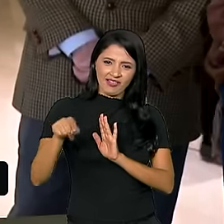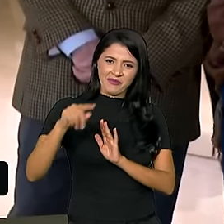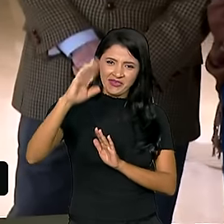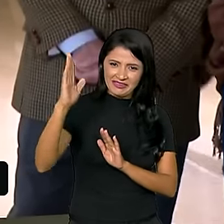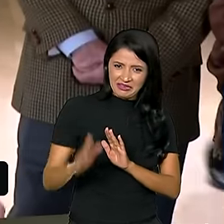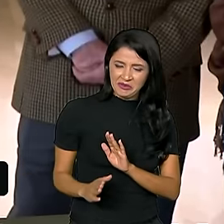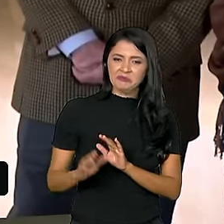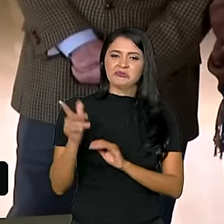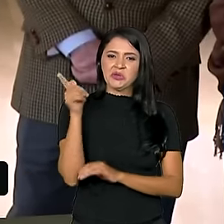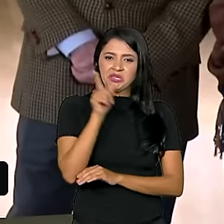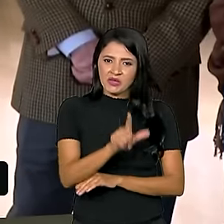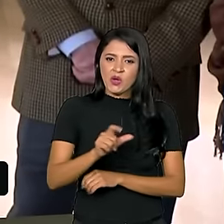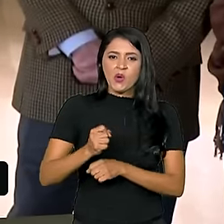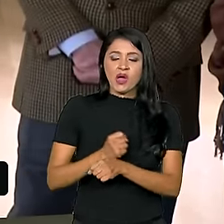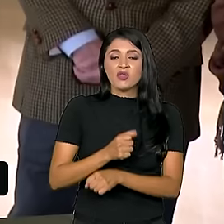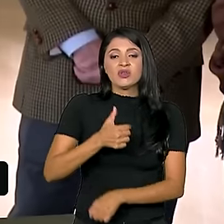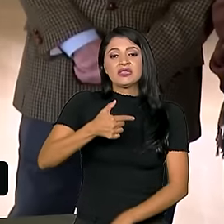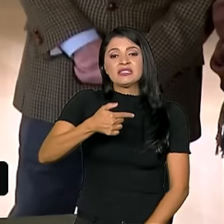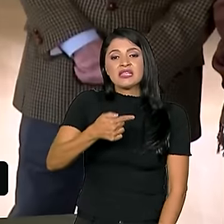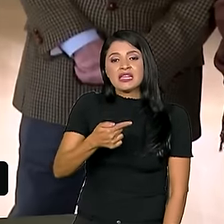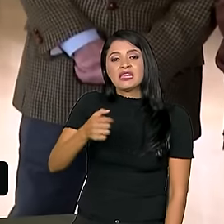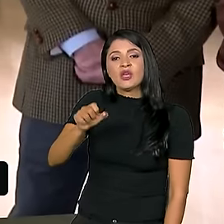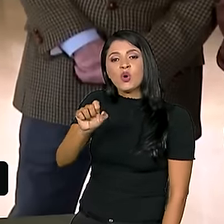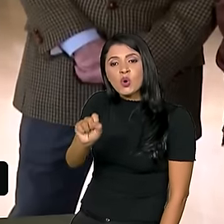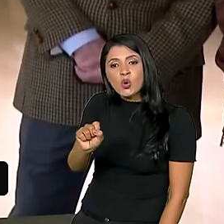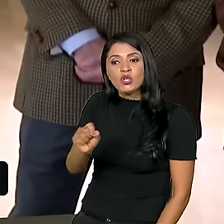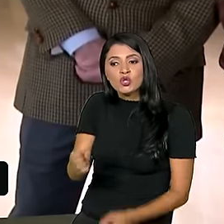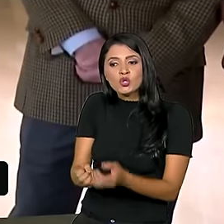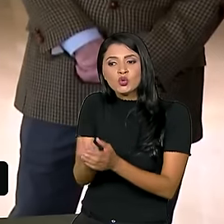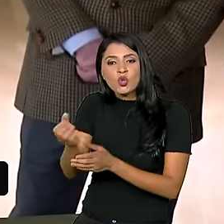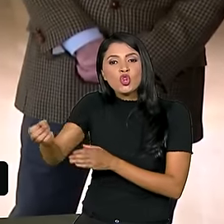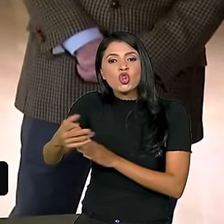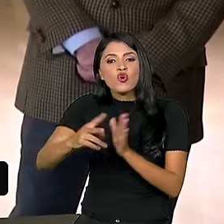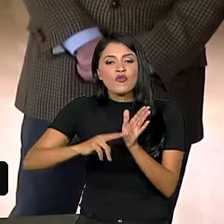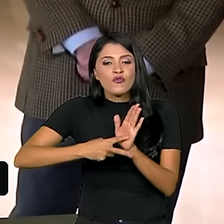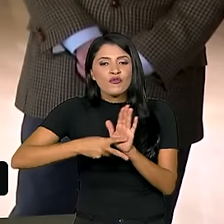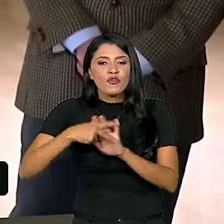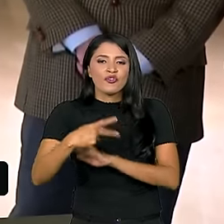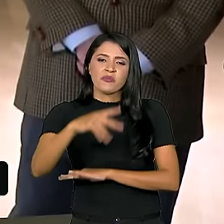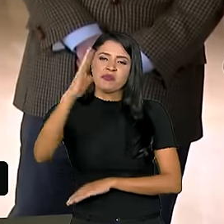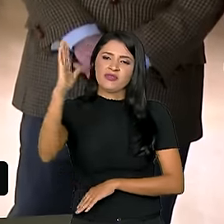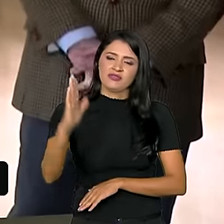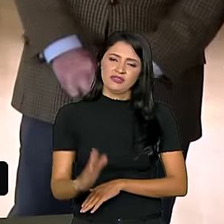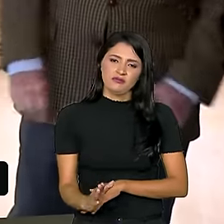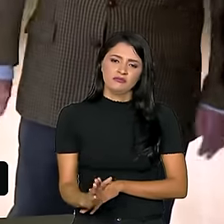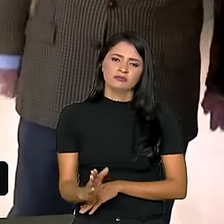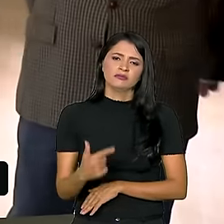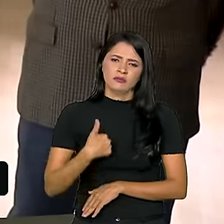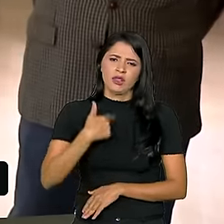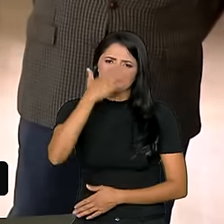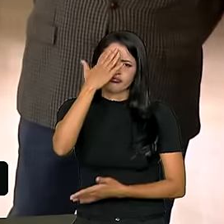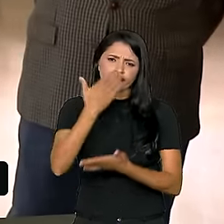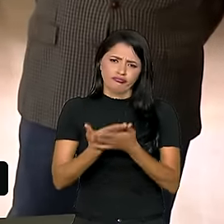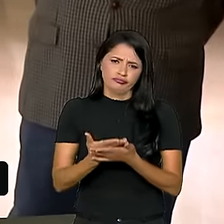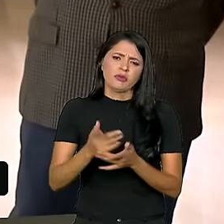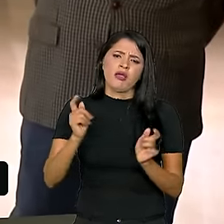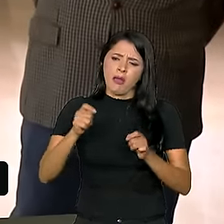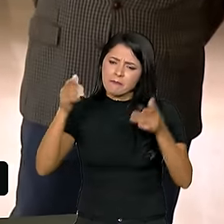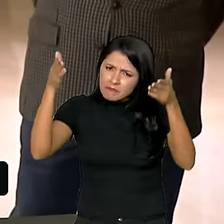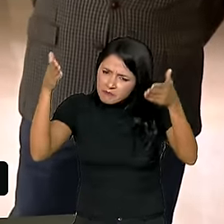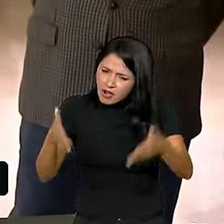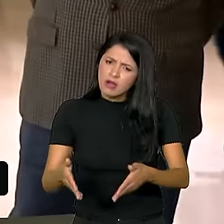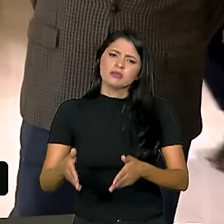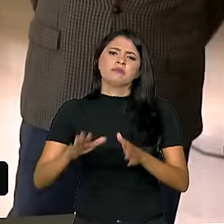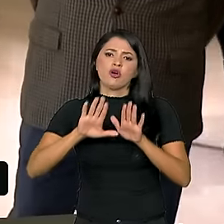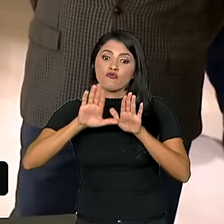brasileiro e em 1978 nasceu o novo sindicalismo brasileiro. Eu acho que é participando desses